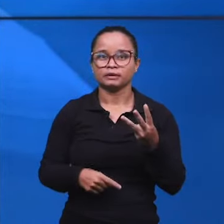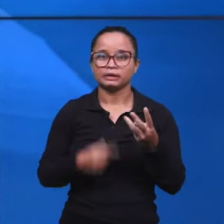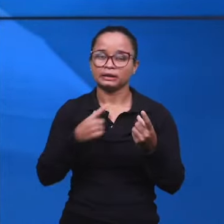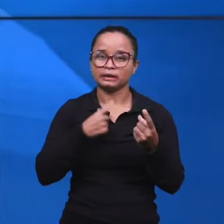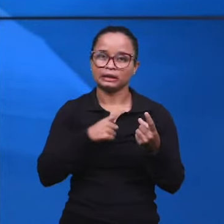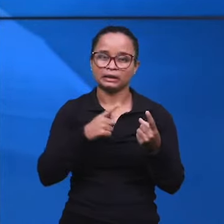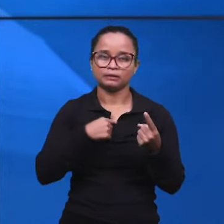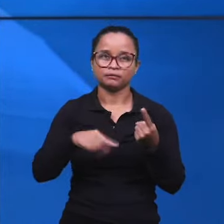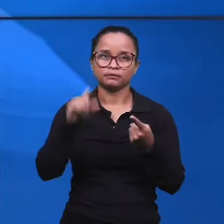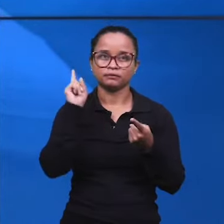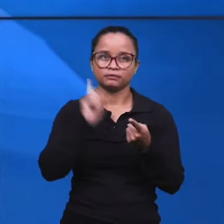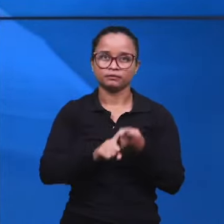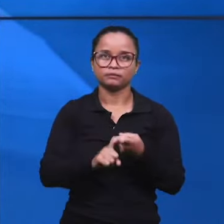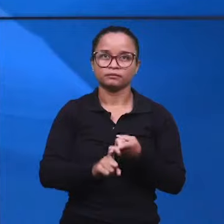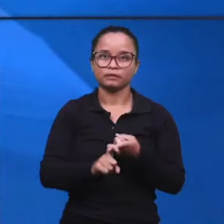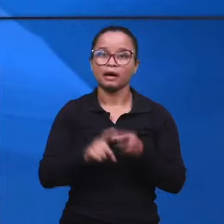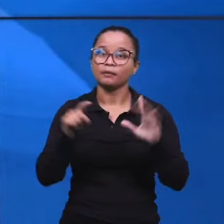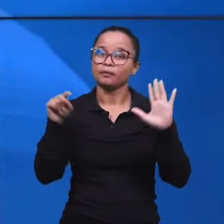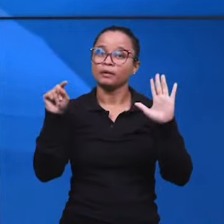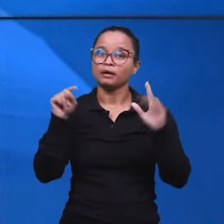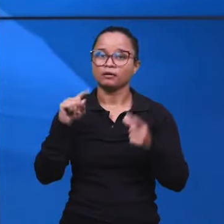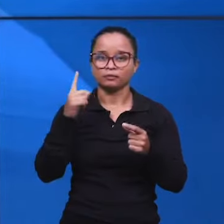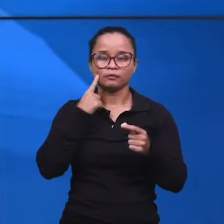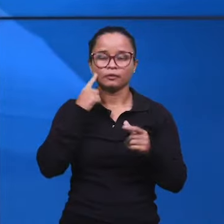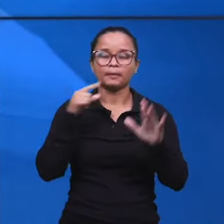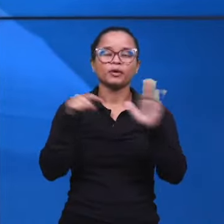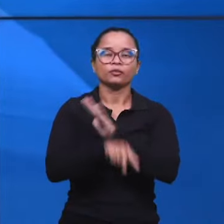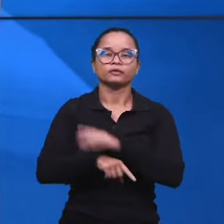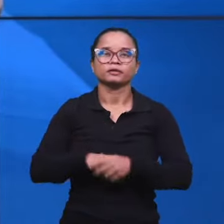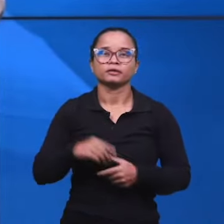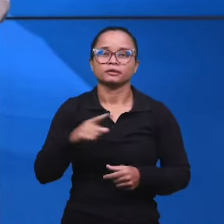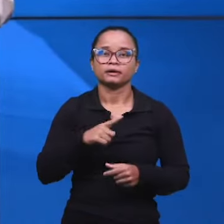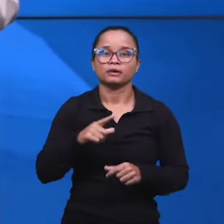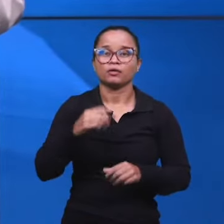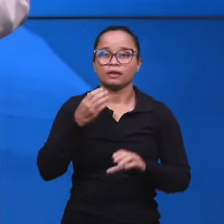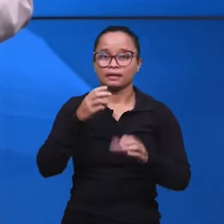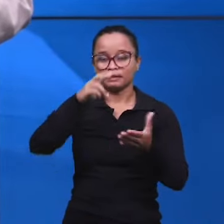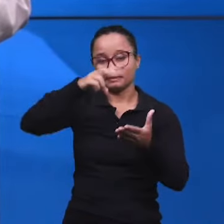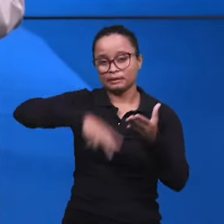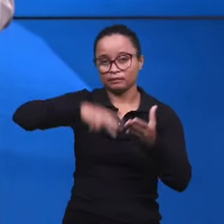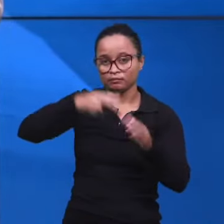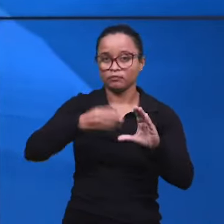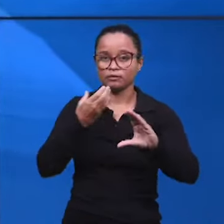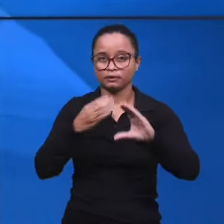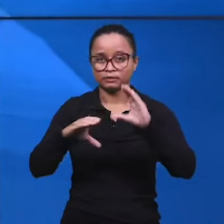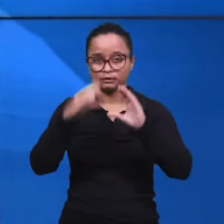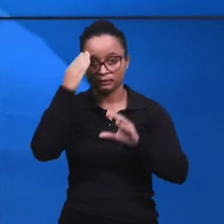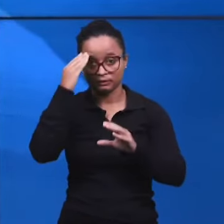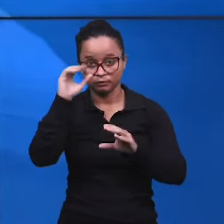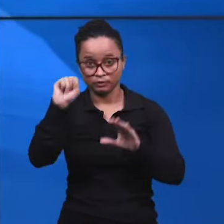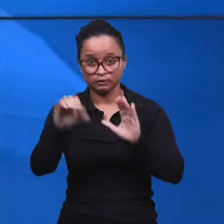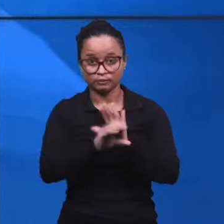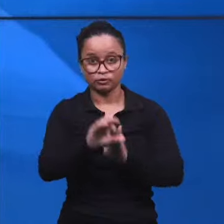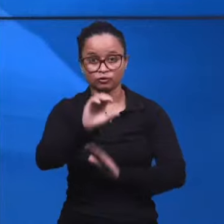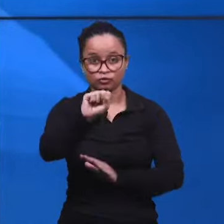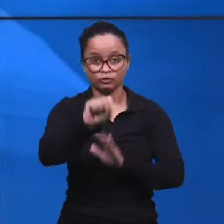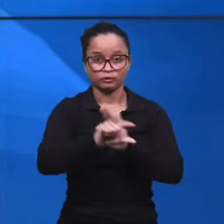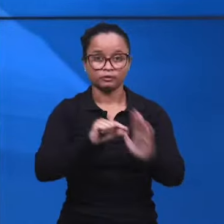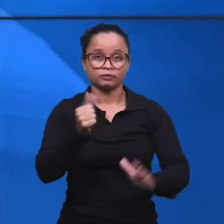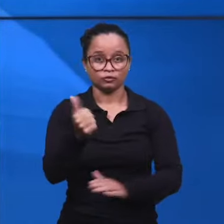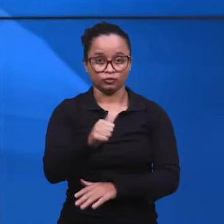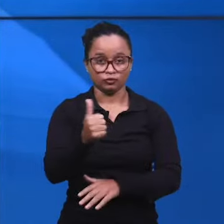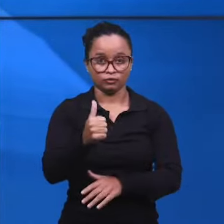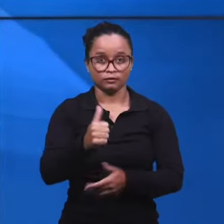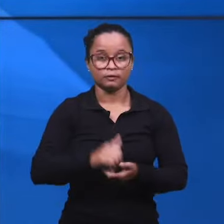a primeira, a pergunta diz assim, pergunta 3. Lendo Cantares, capítulo 8,